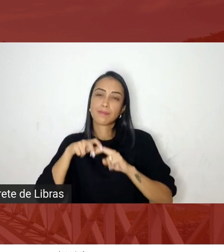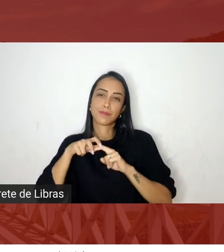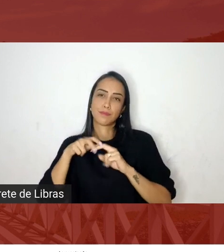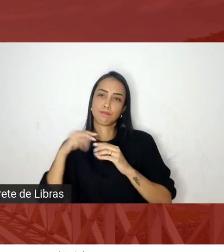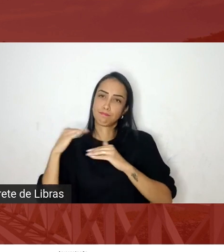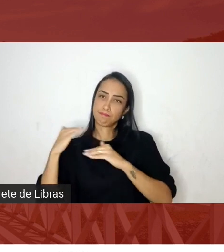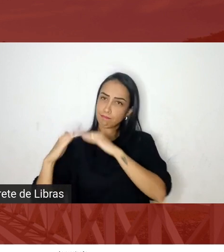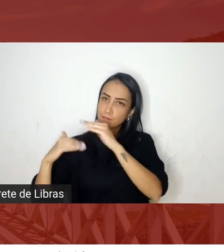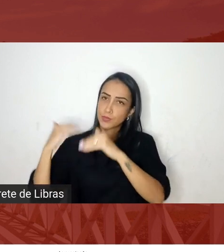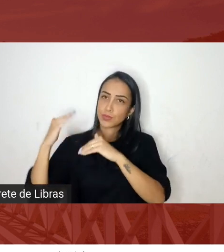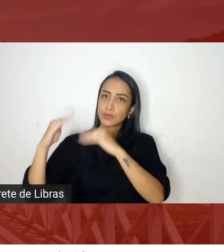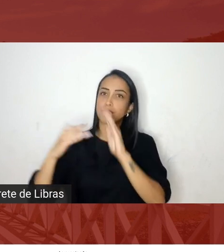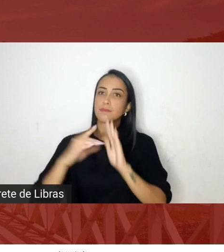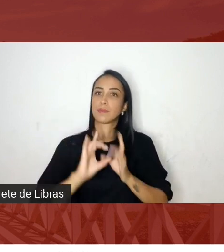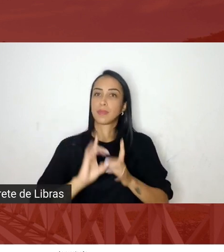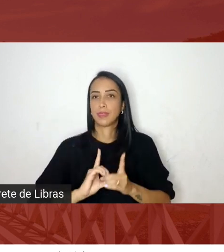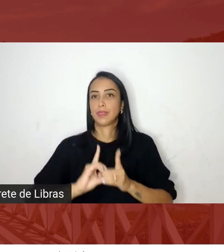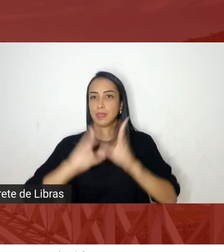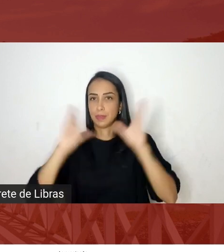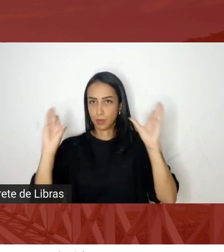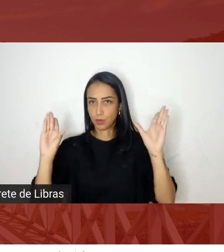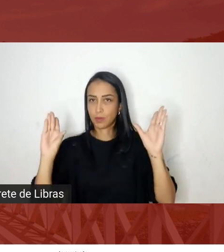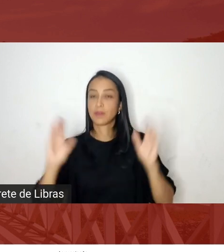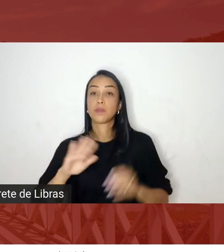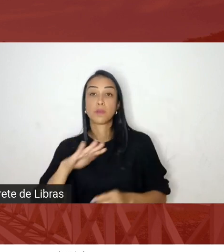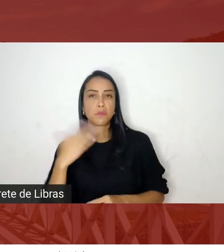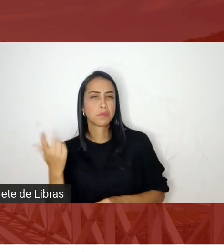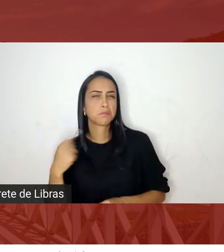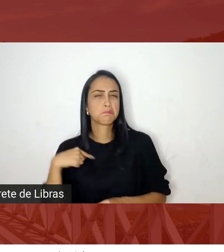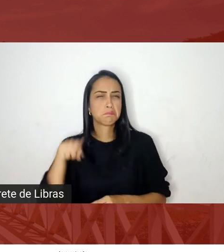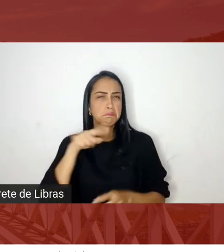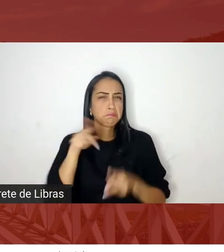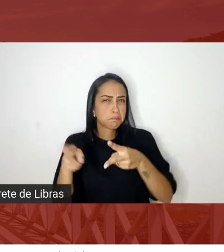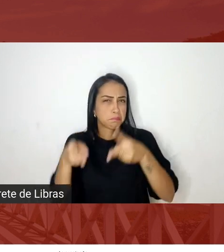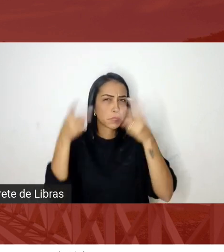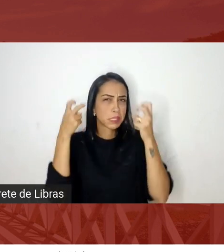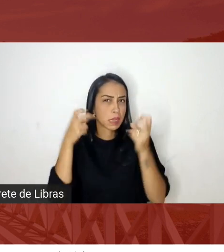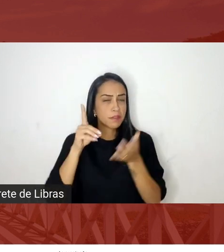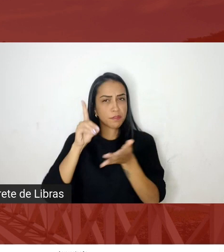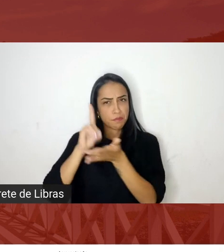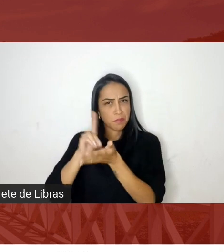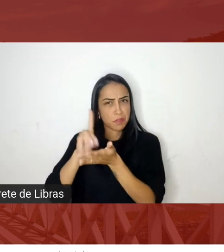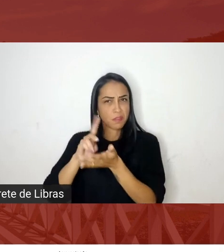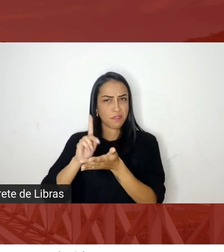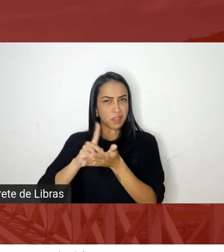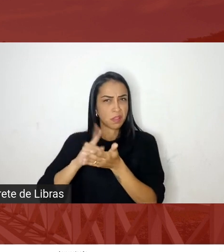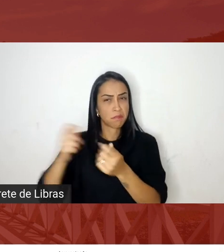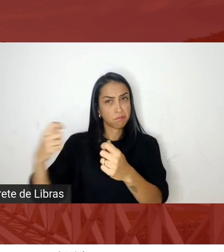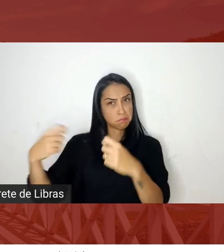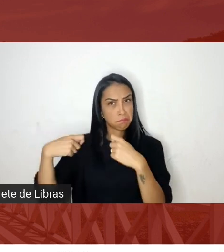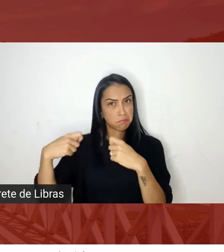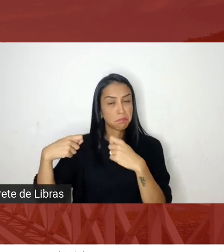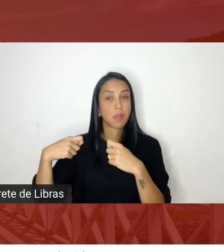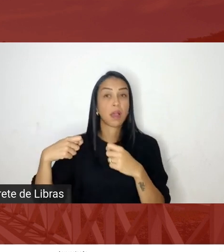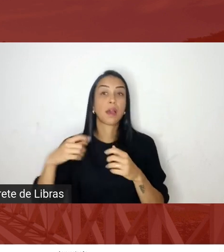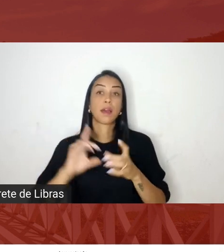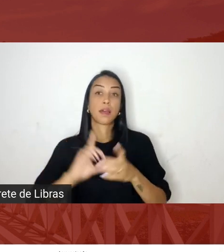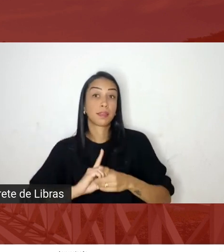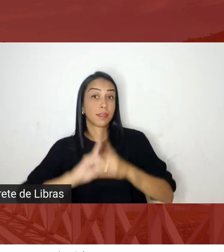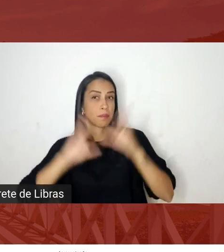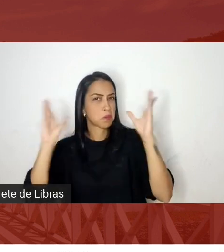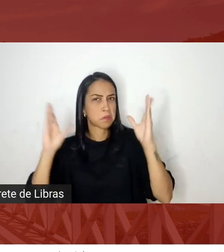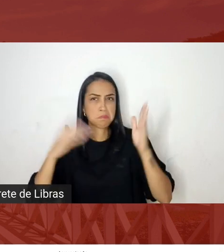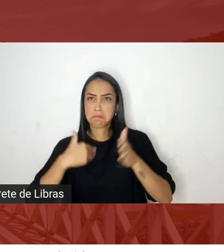então quando nós vemos verdadeiras ameaças a democracia das mais diferentes naturezas nós